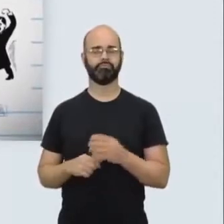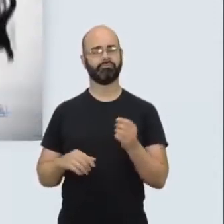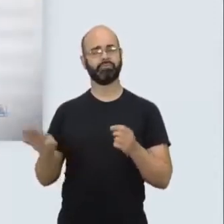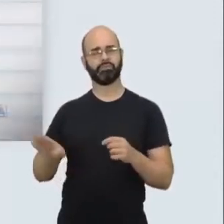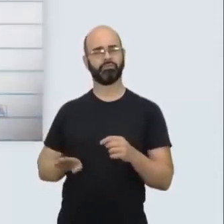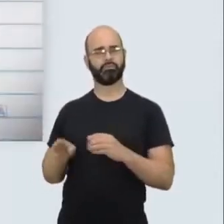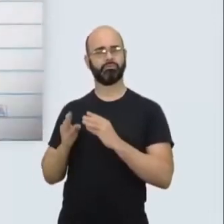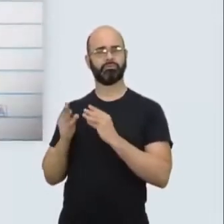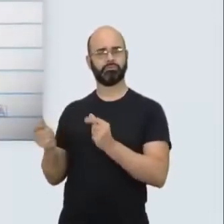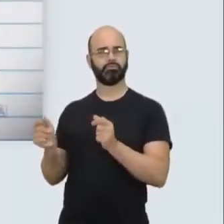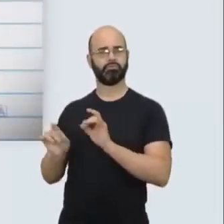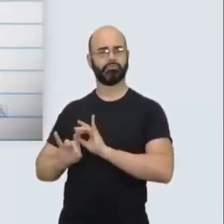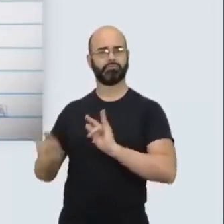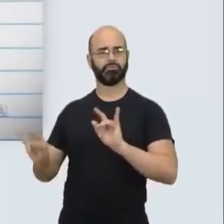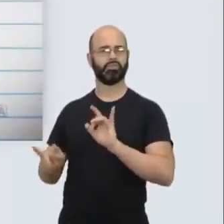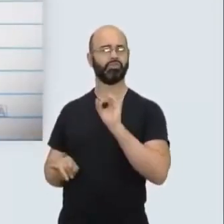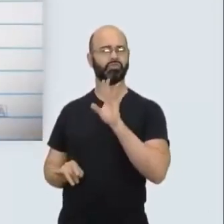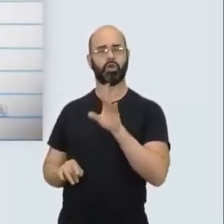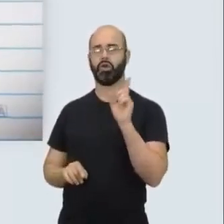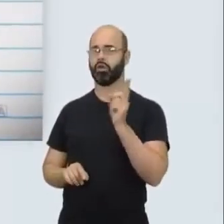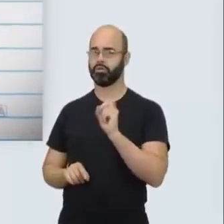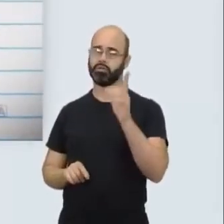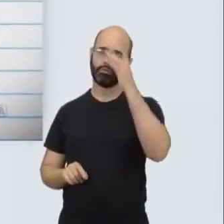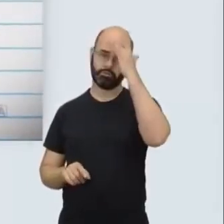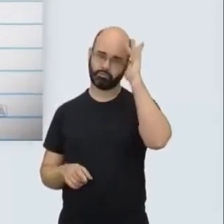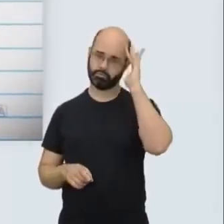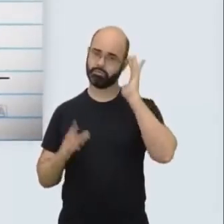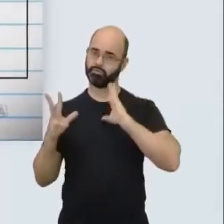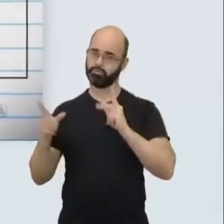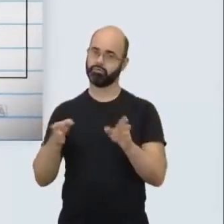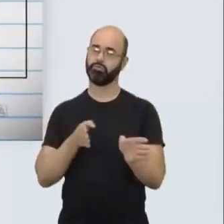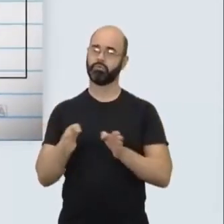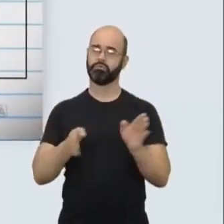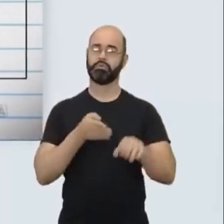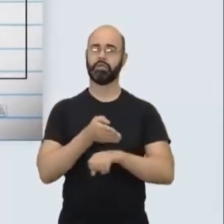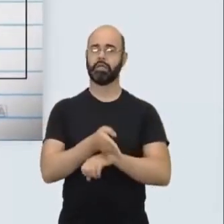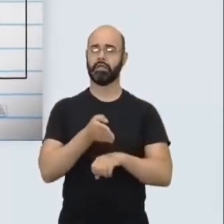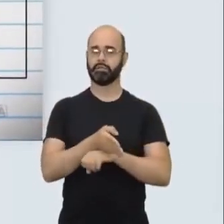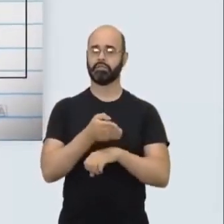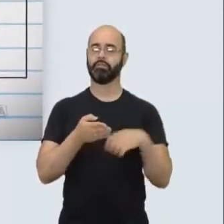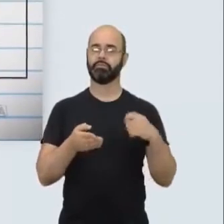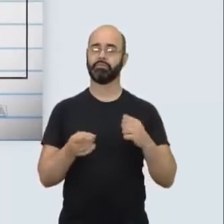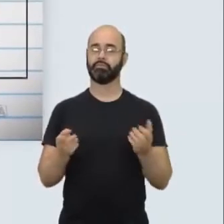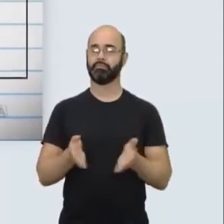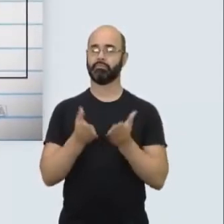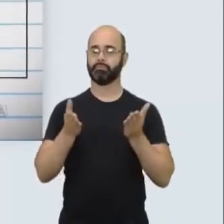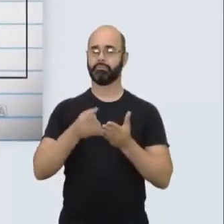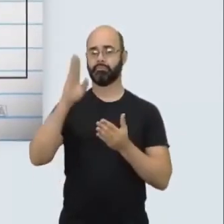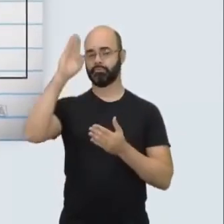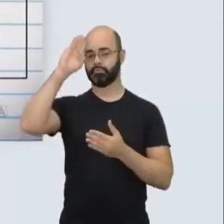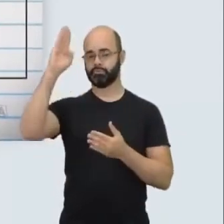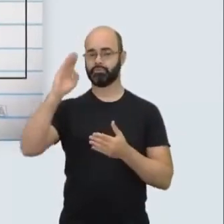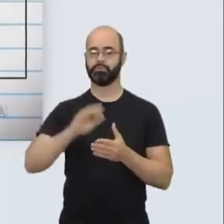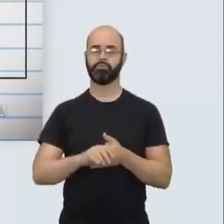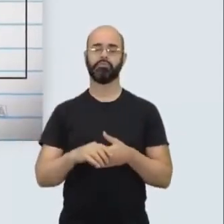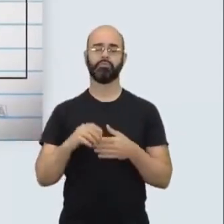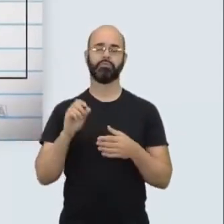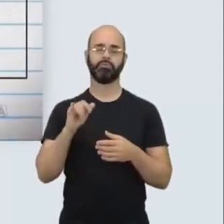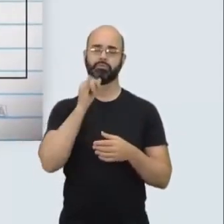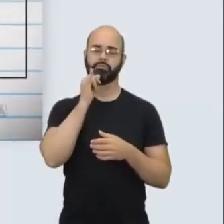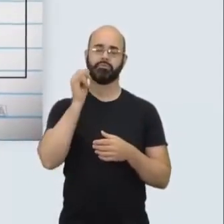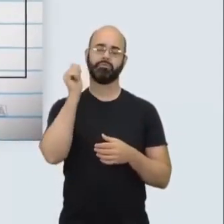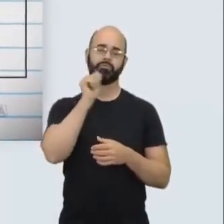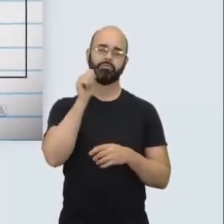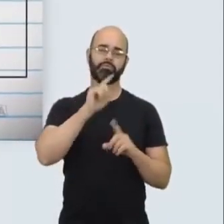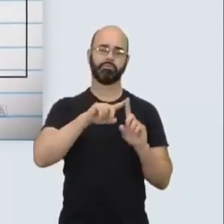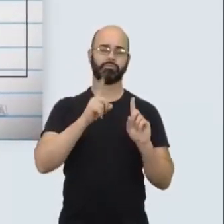fome. É preciso garantir o acesso de todas as pessoas, em particular os mais pobres e pessoas em situações vulneráveis, como mulheres